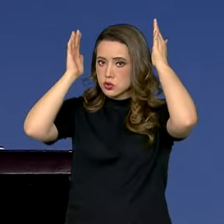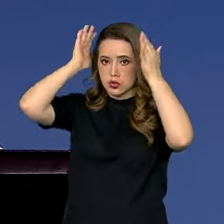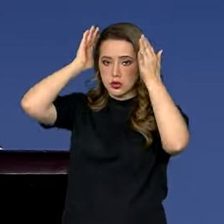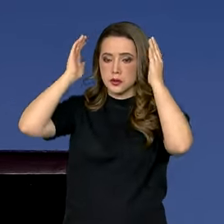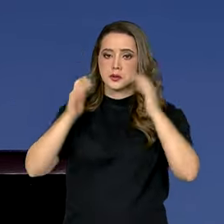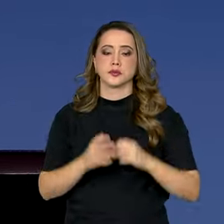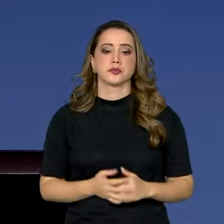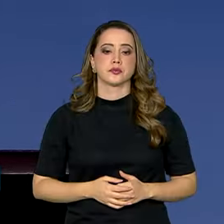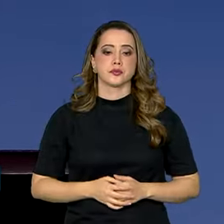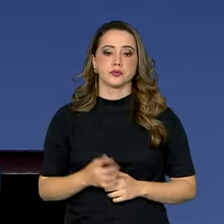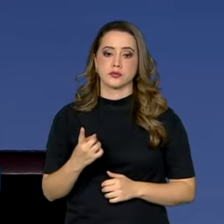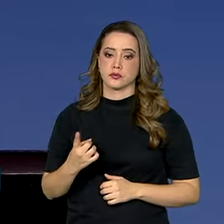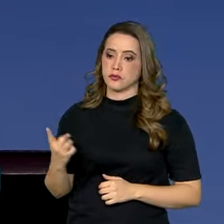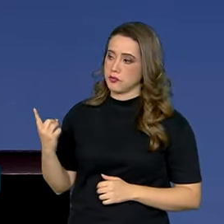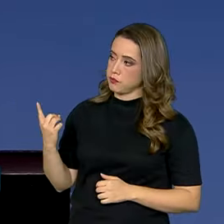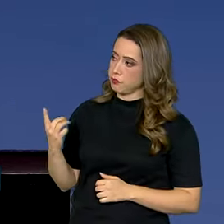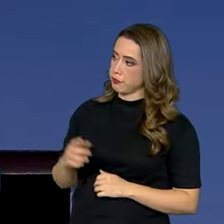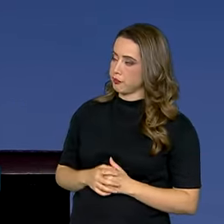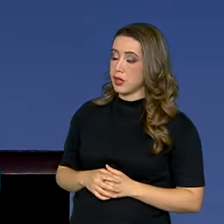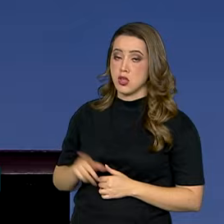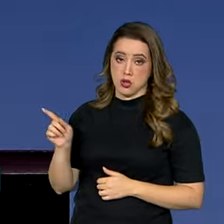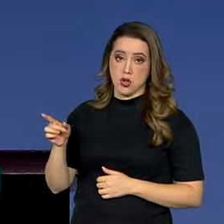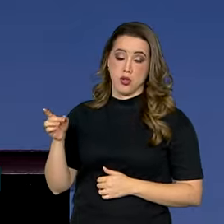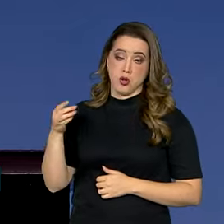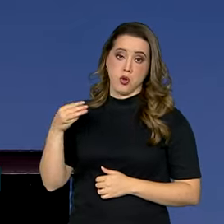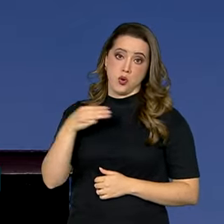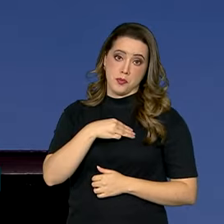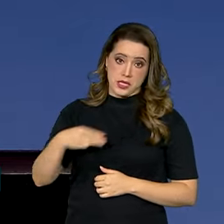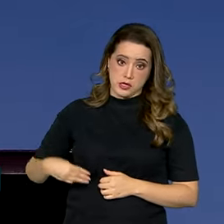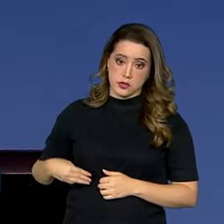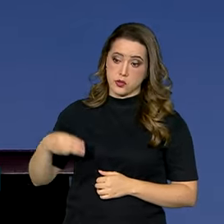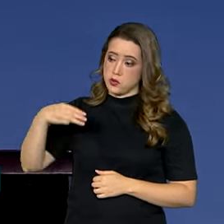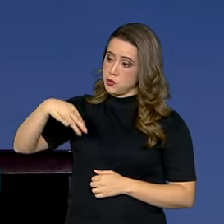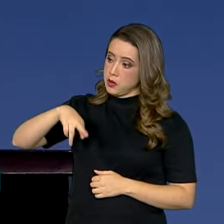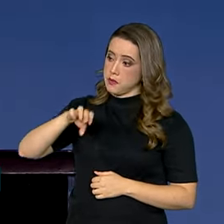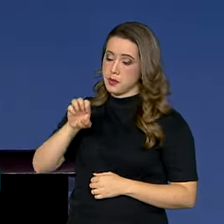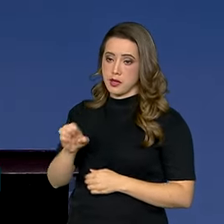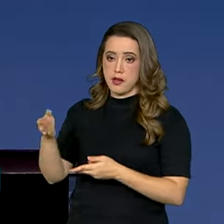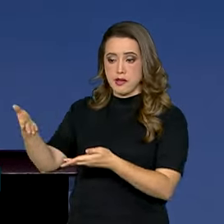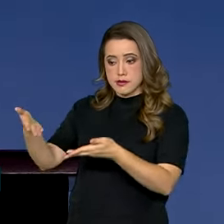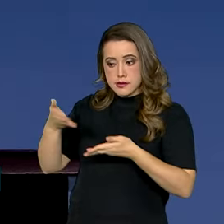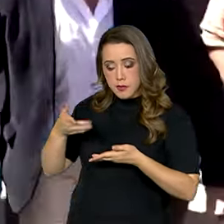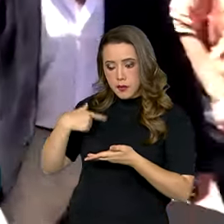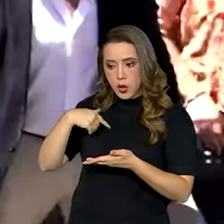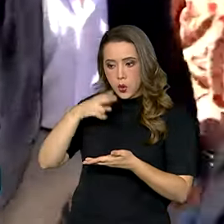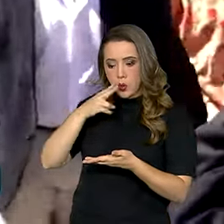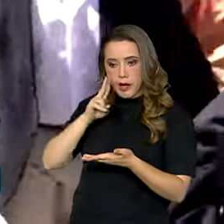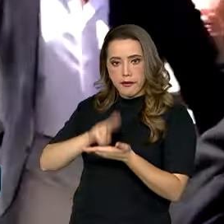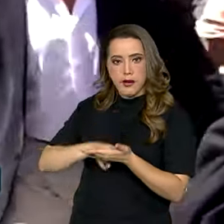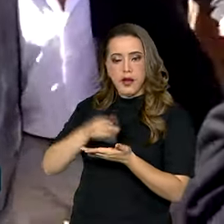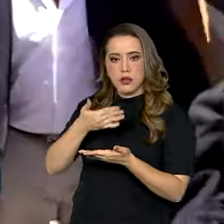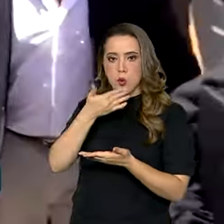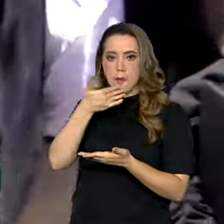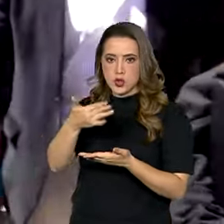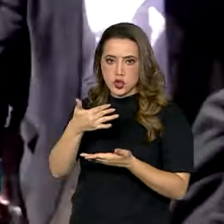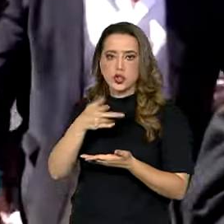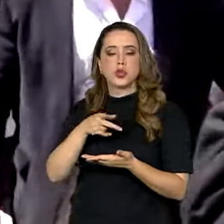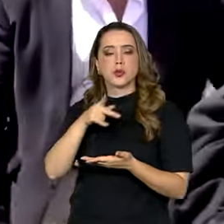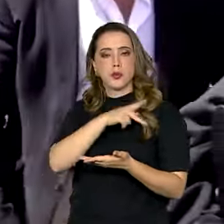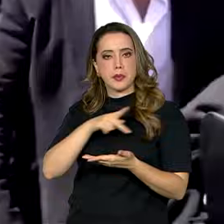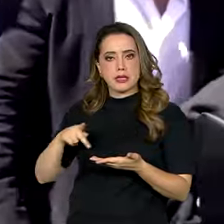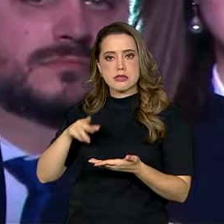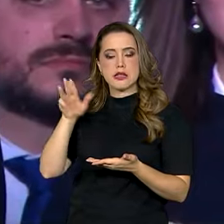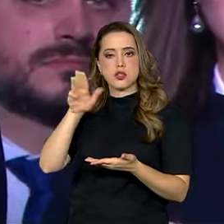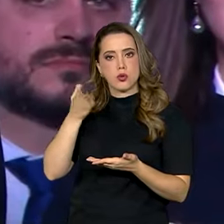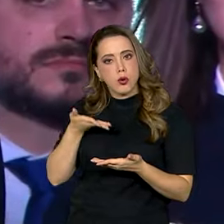Mauro Vieira, recebeu neste domingo o convite formal para que o presidente Lula participe da posse do presidente eleito da